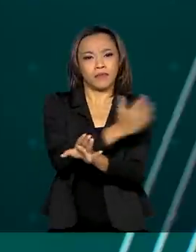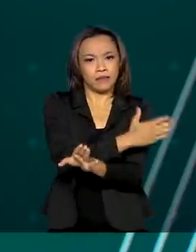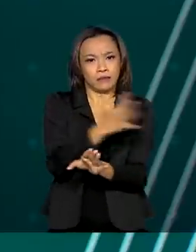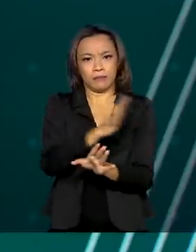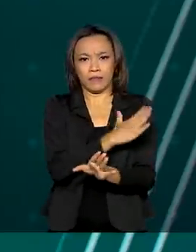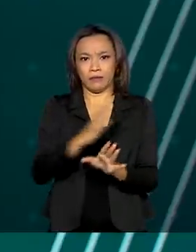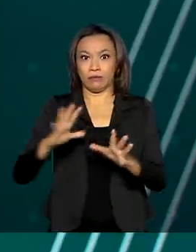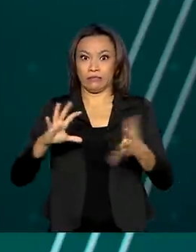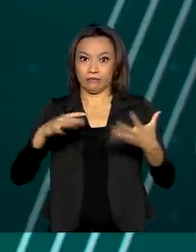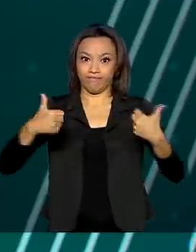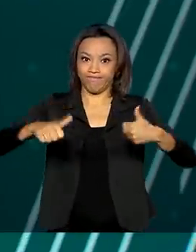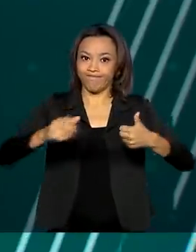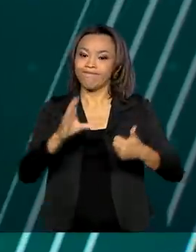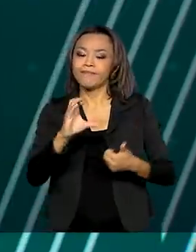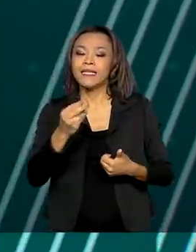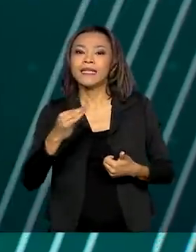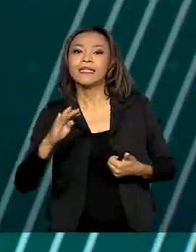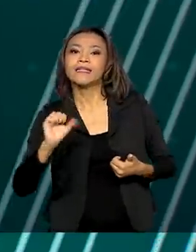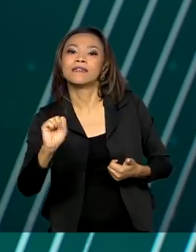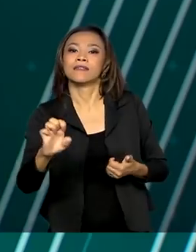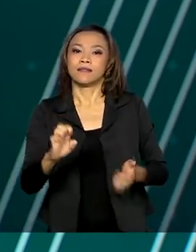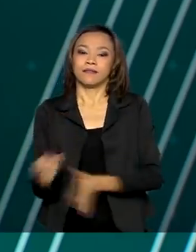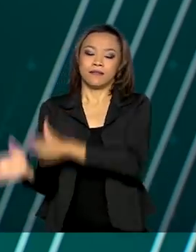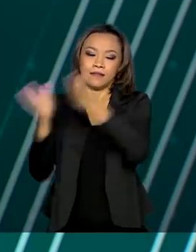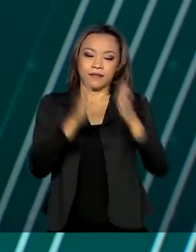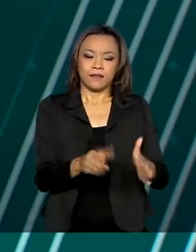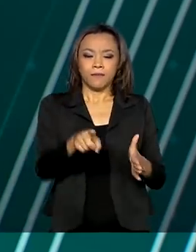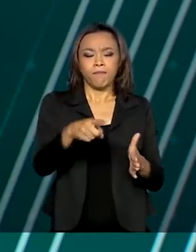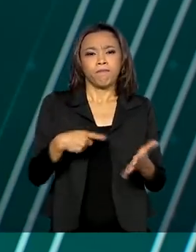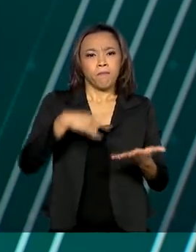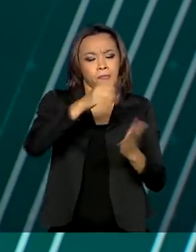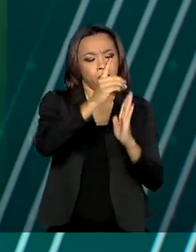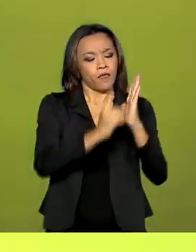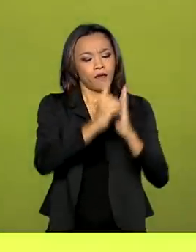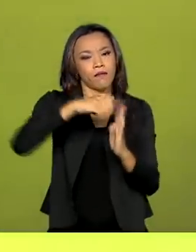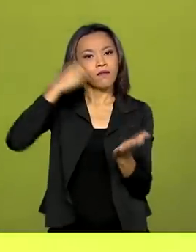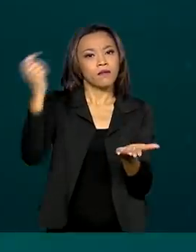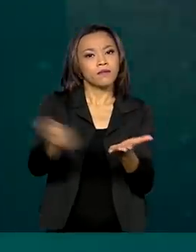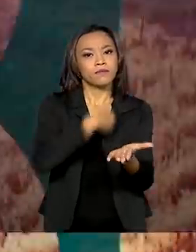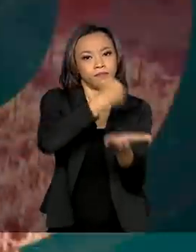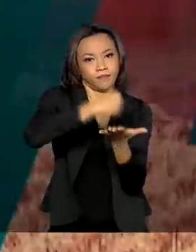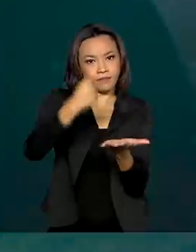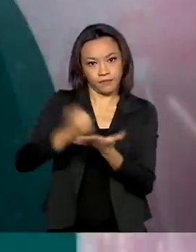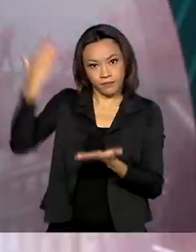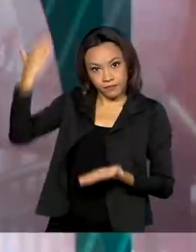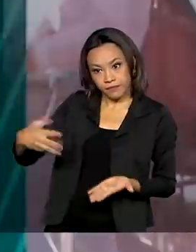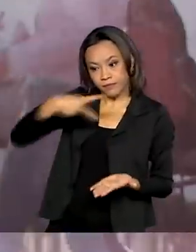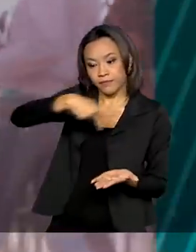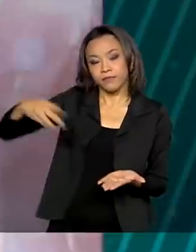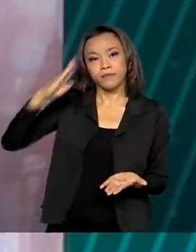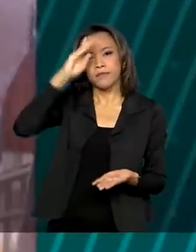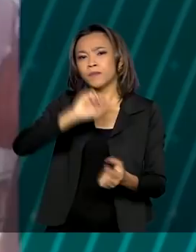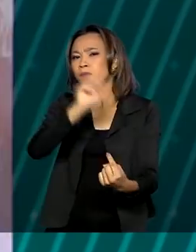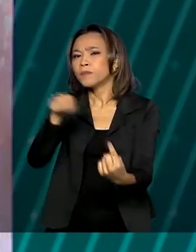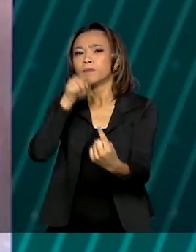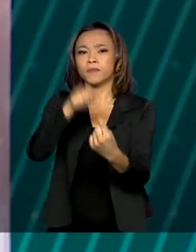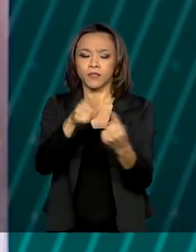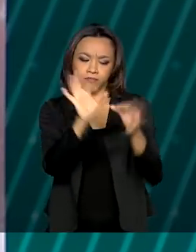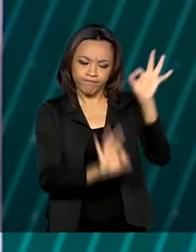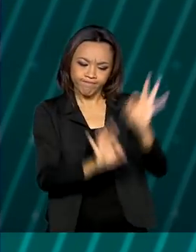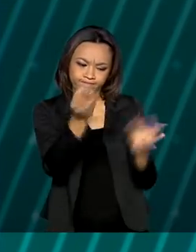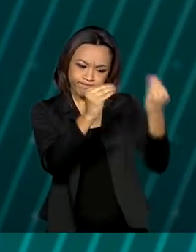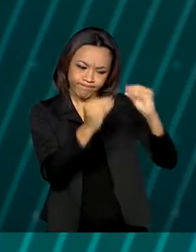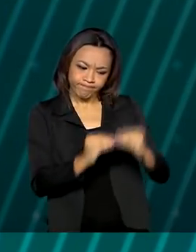Um decreto assinado pelo presidente Jair Bolsonaro instituiu um plano de ações para proteção e uso